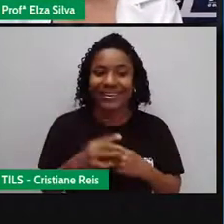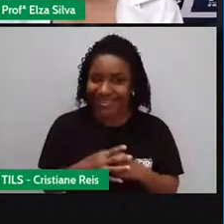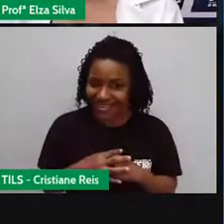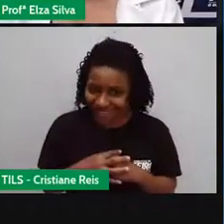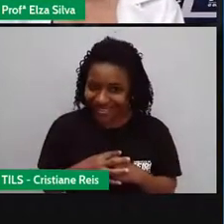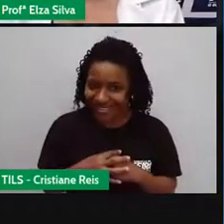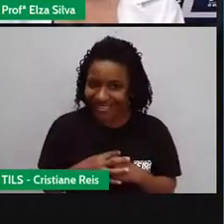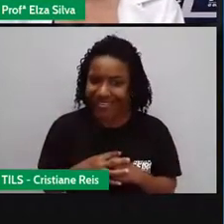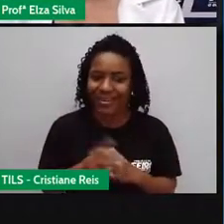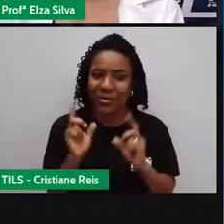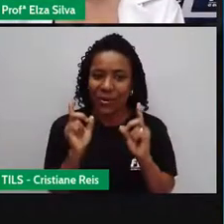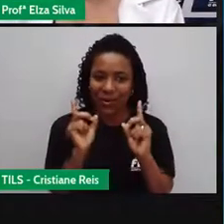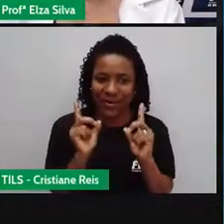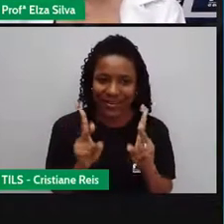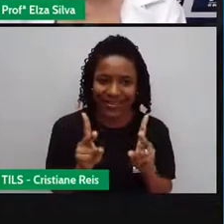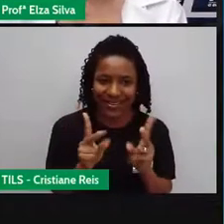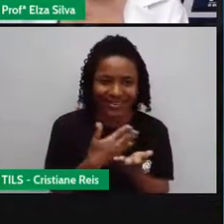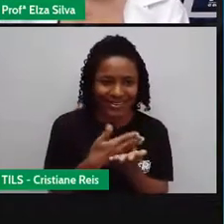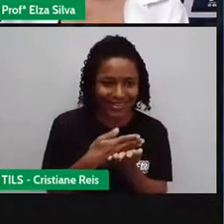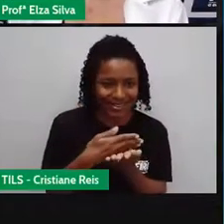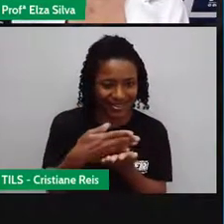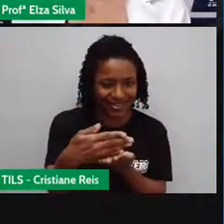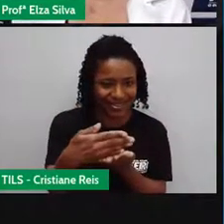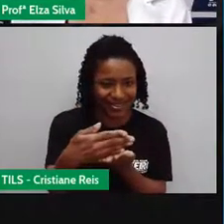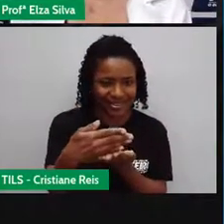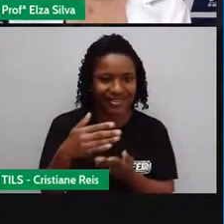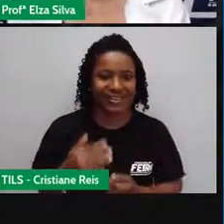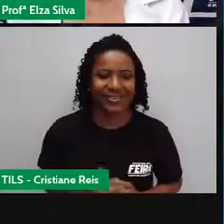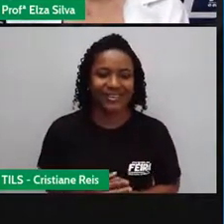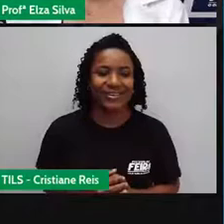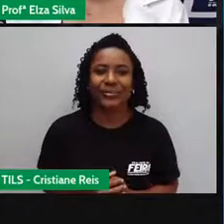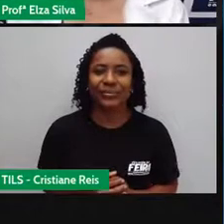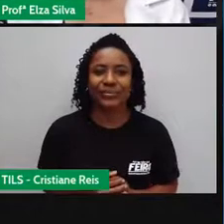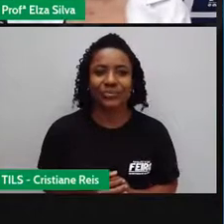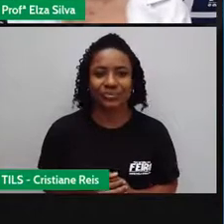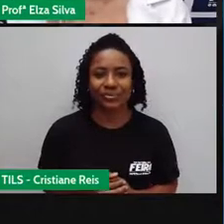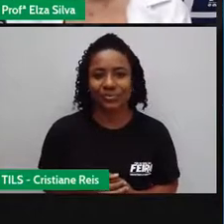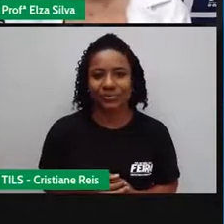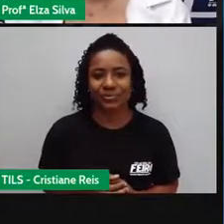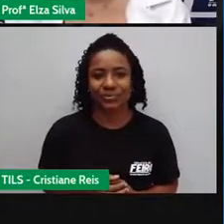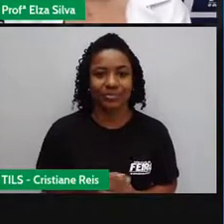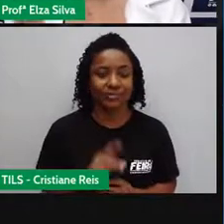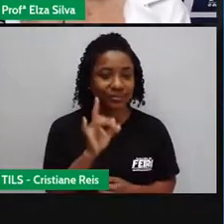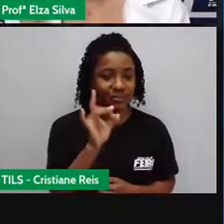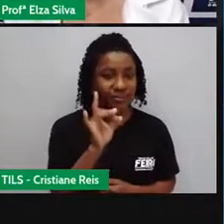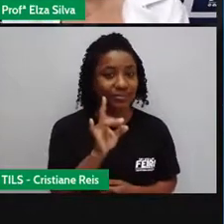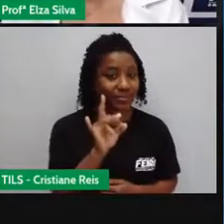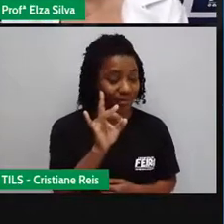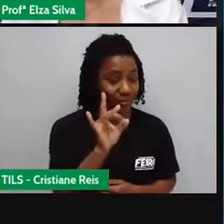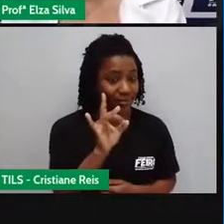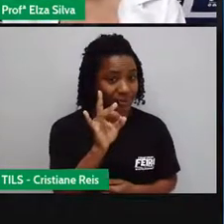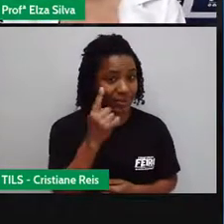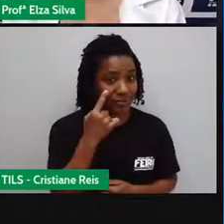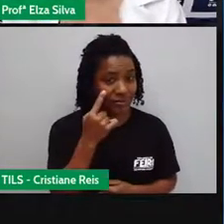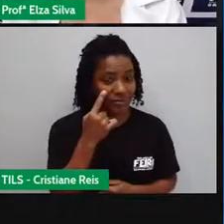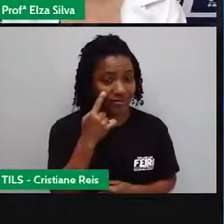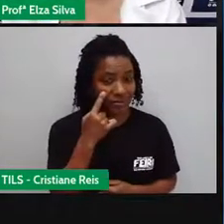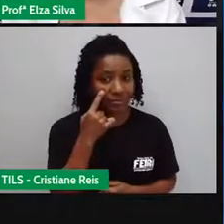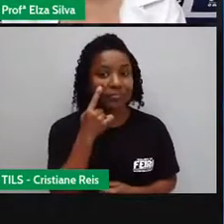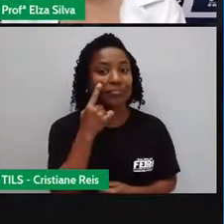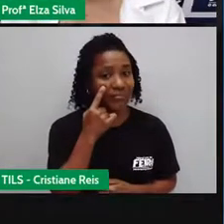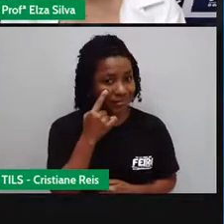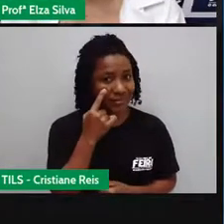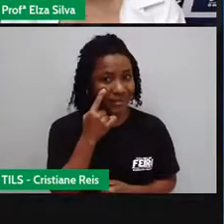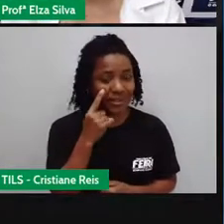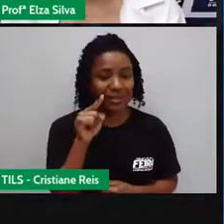aqui em ok Para nós começarmos Vejam Que para cada desafio Vocês terão